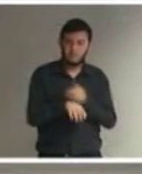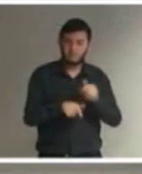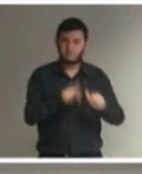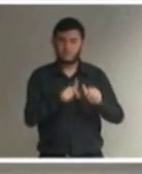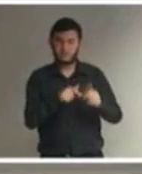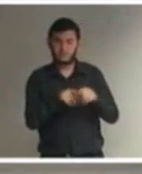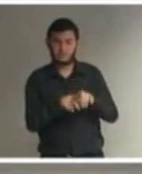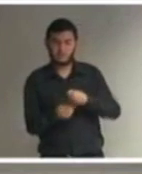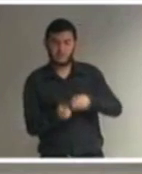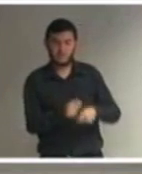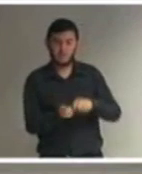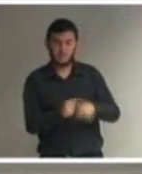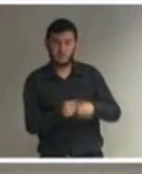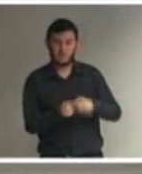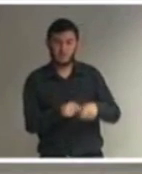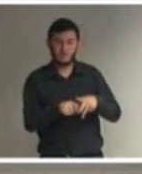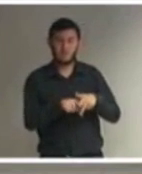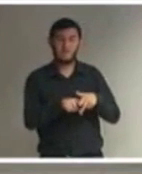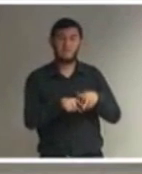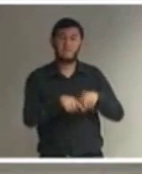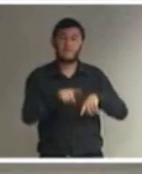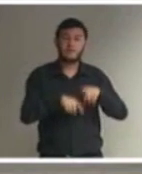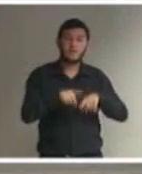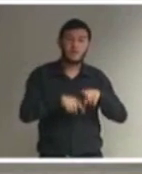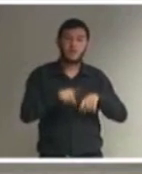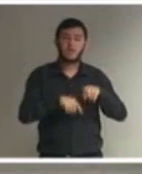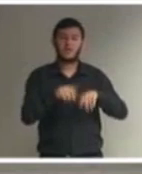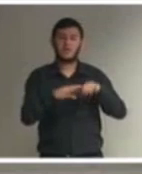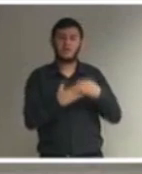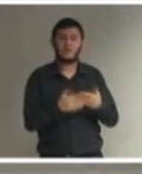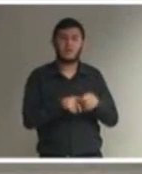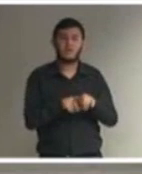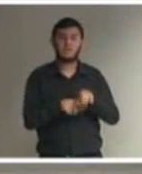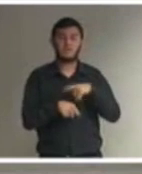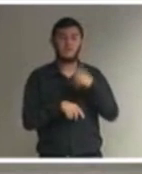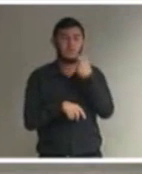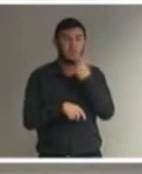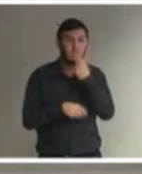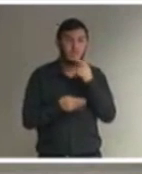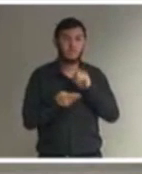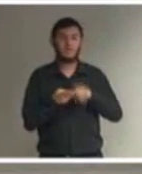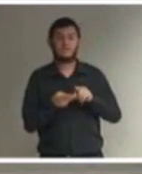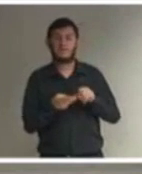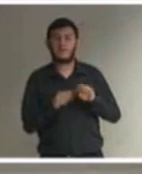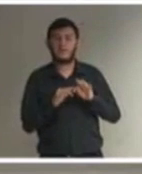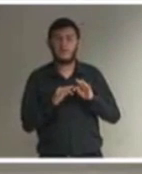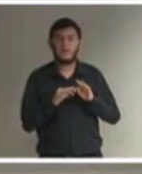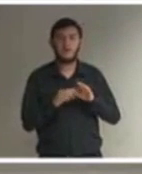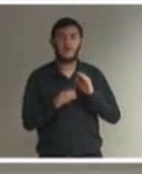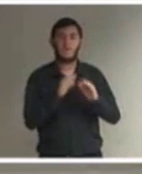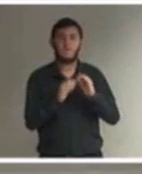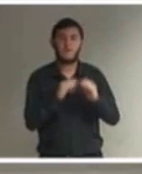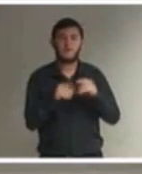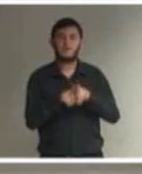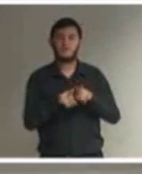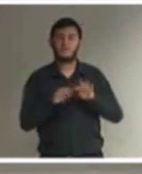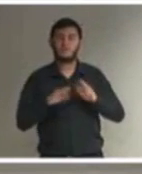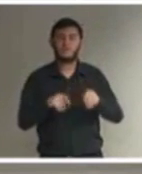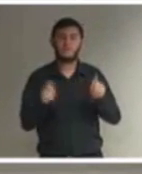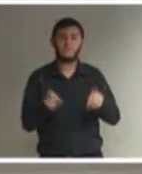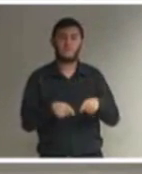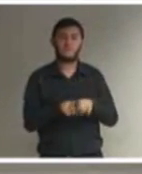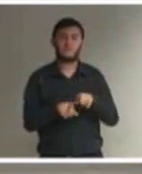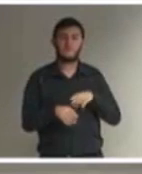adaptadores de material escolar, colar sintetizadores de voz, tábuas de comunicação, tudo aquilo que se pode ter acesso.